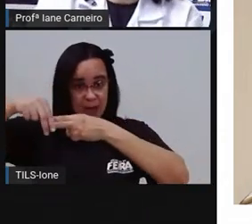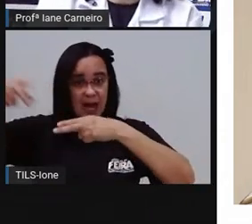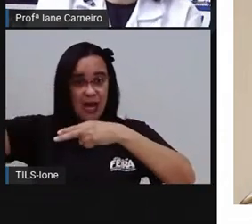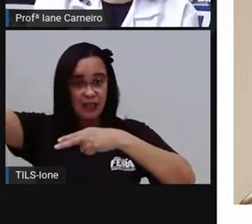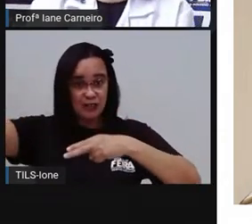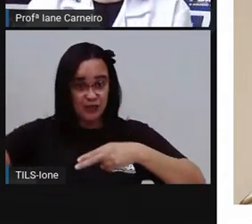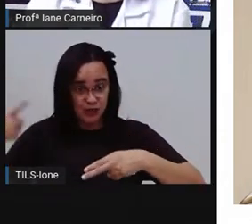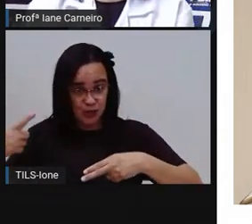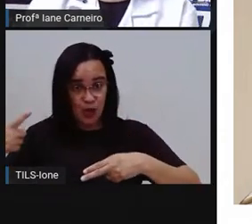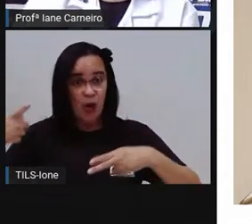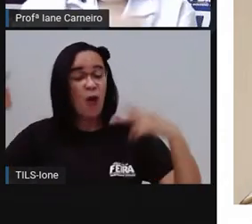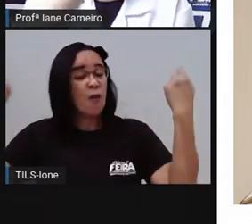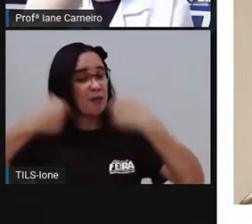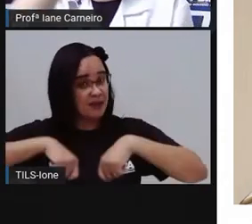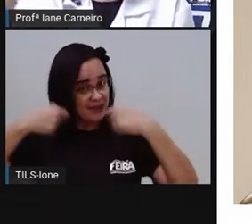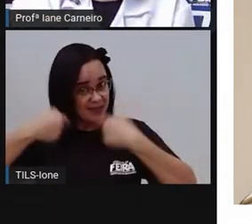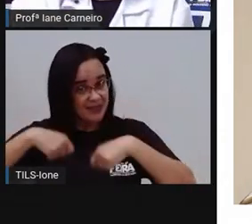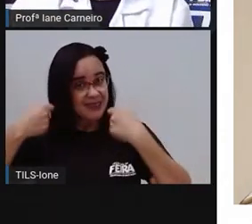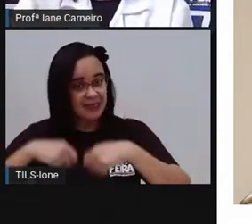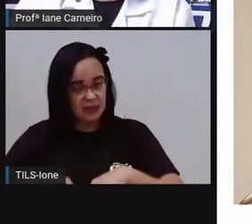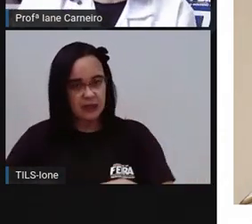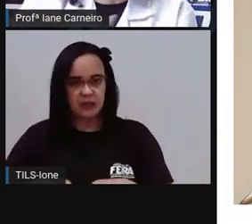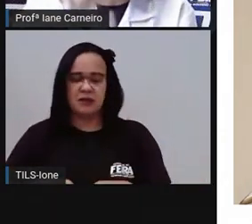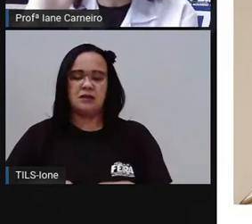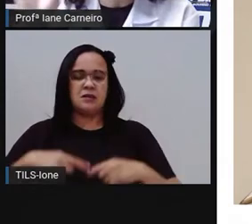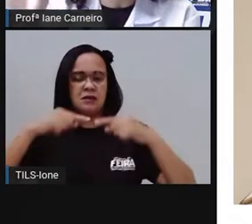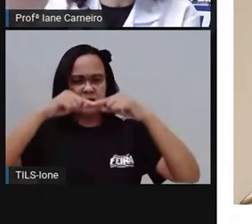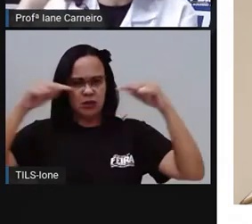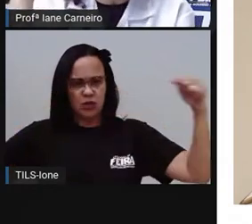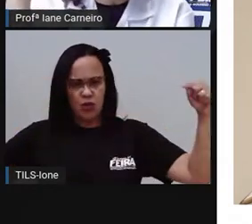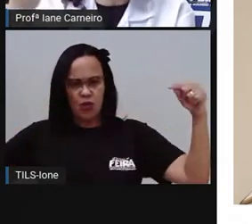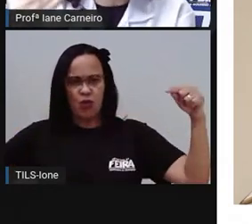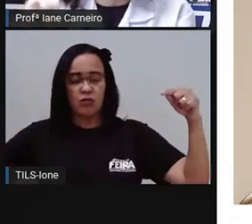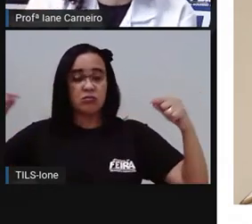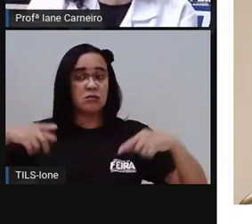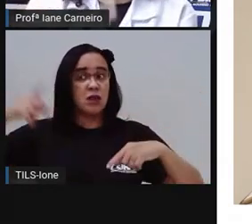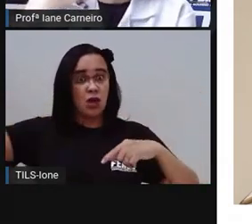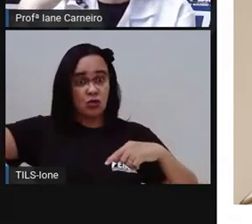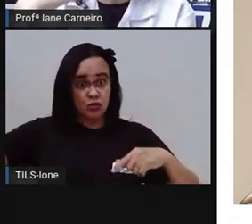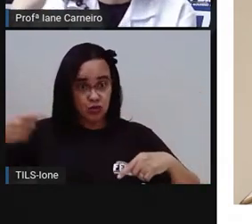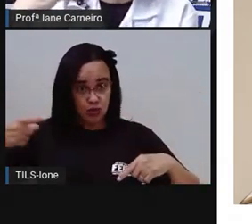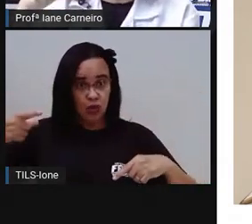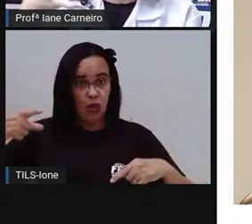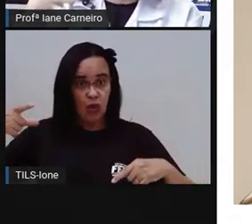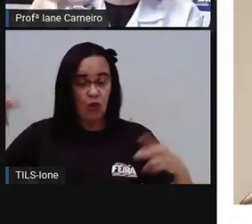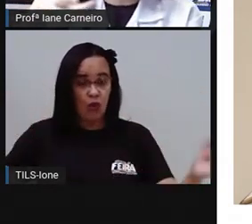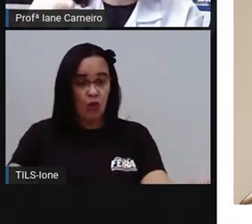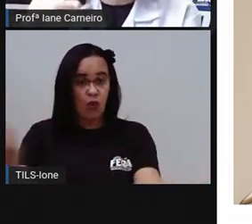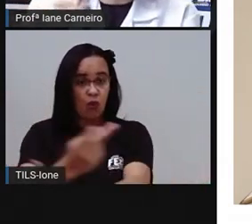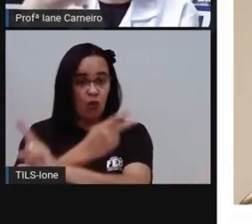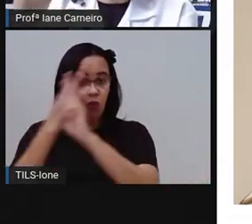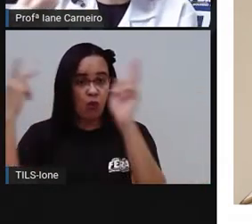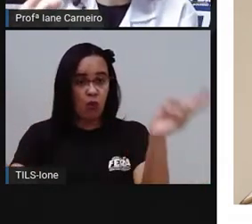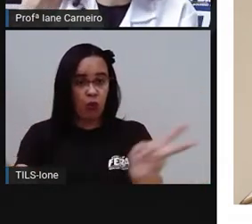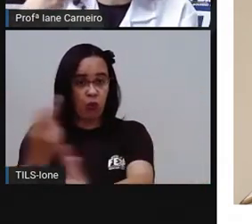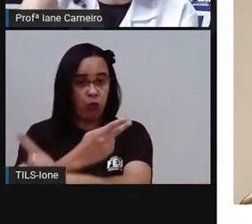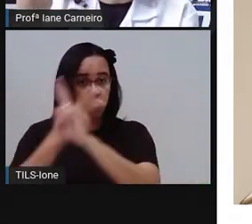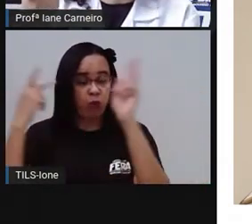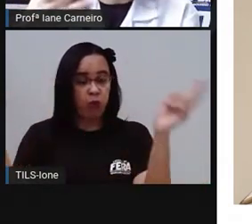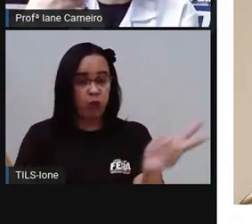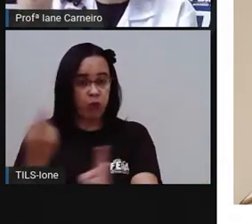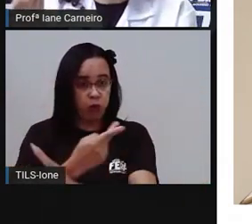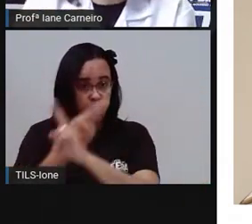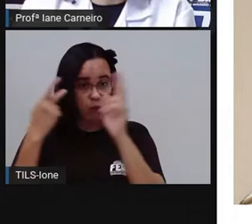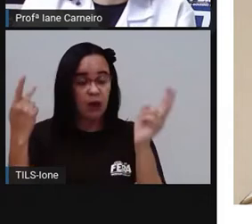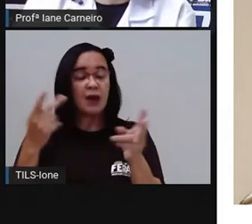Ou então, se tiver uma corda na frente, qualquer lugar que bata um solzinho, que fique batendo aquele ventinho, ideal para aquela